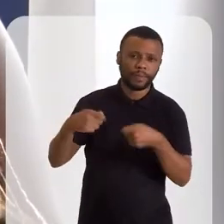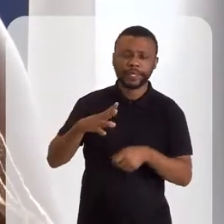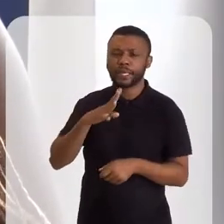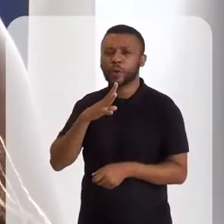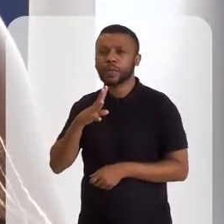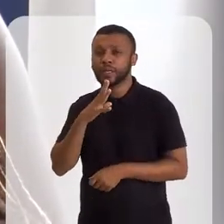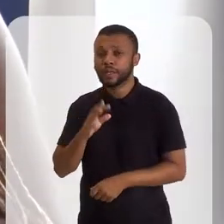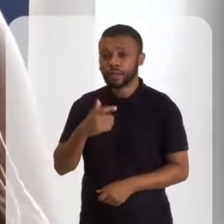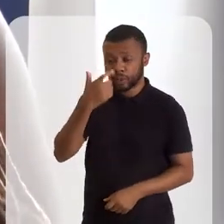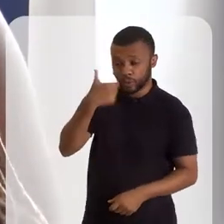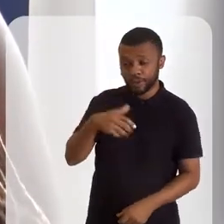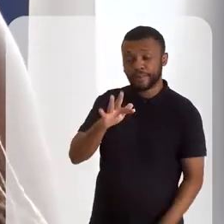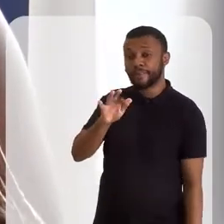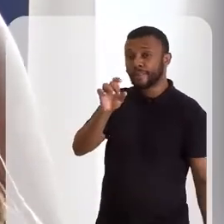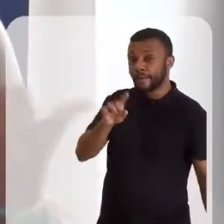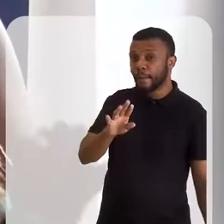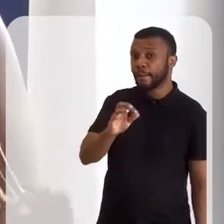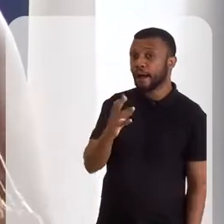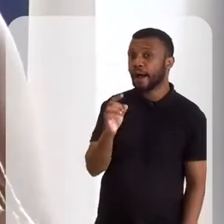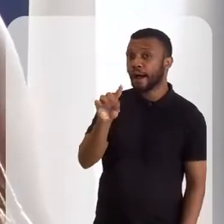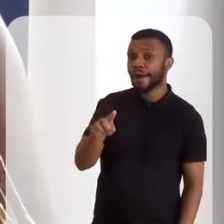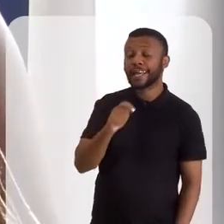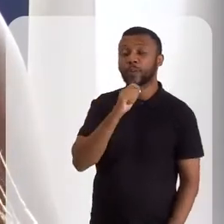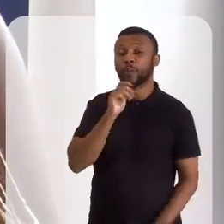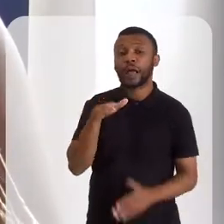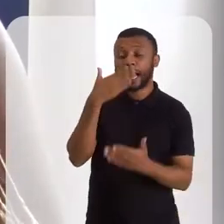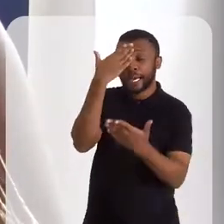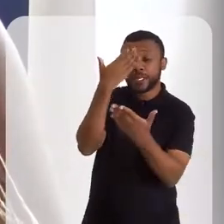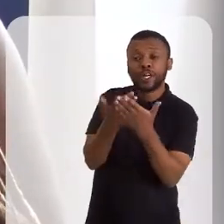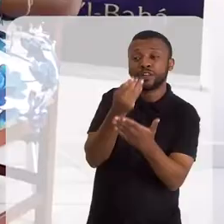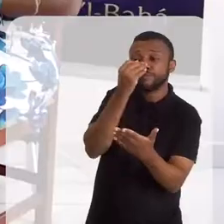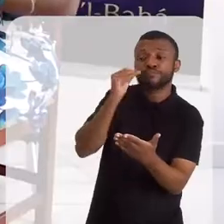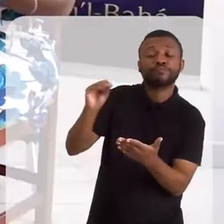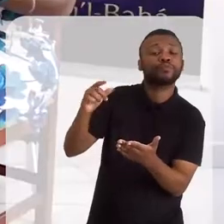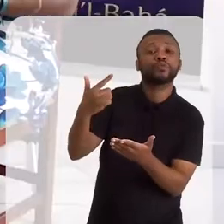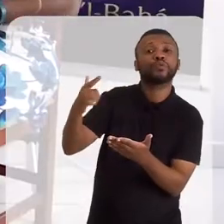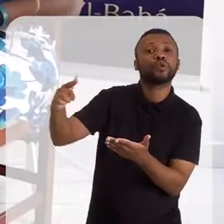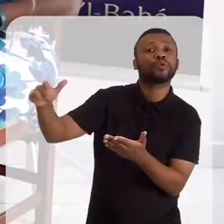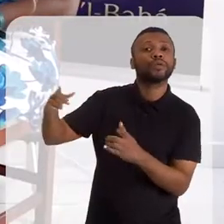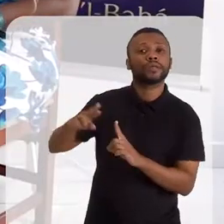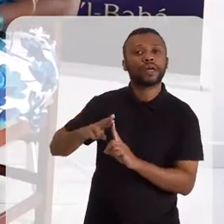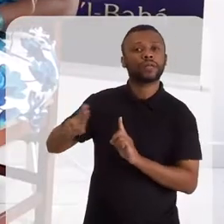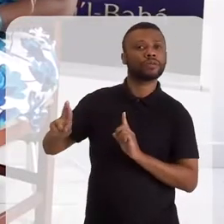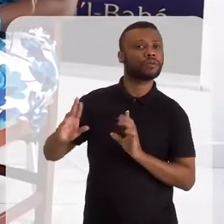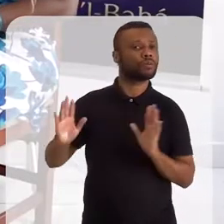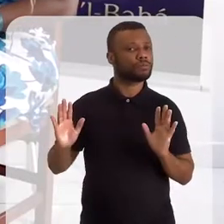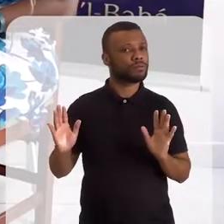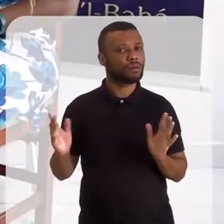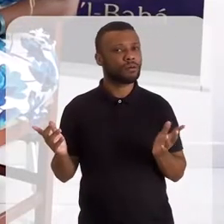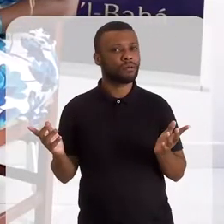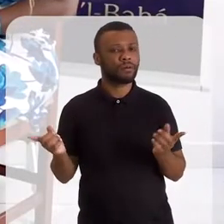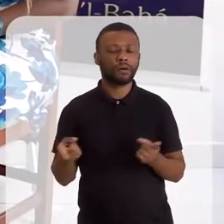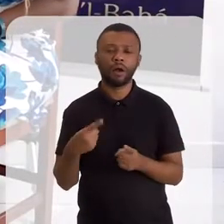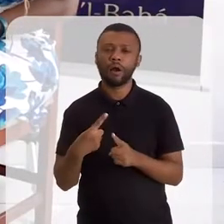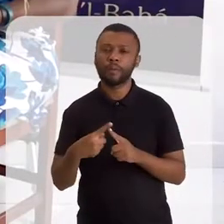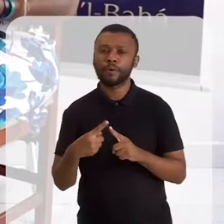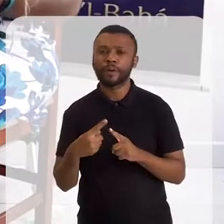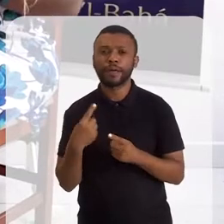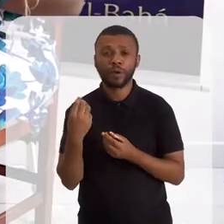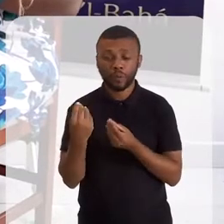como a gente se dizer, ser Bahá'u'llá, sem acreditar em todos os outros manifestantes e acreditar em todas as outras religiosidades. Porque,